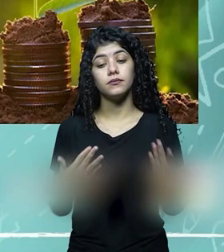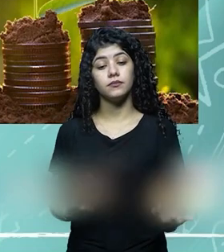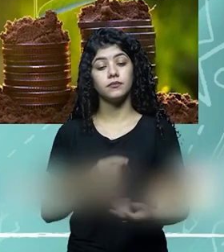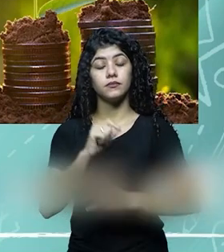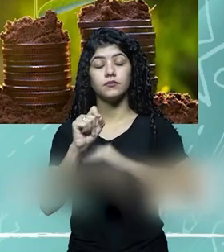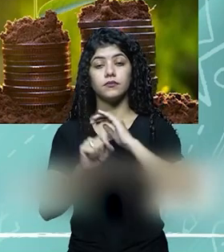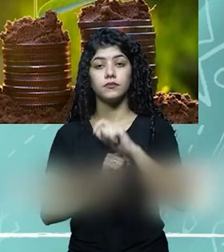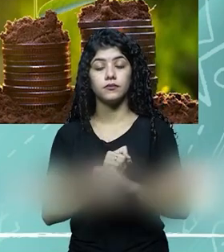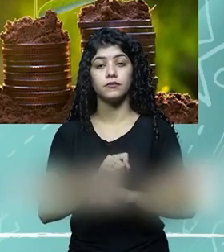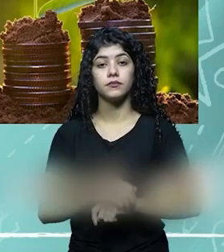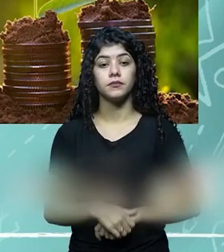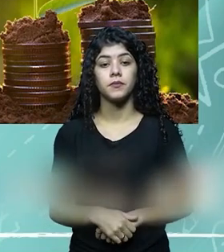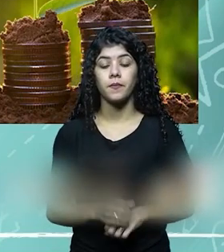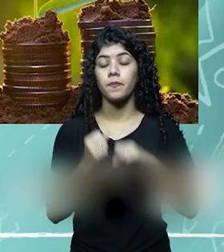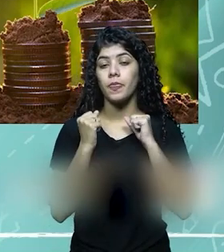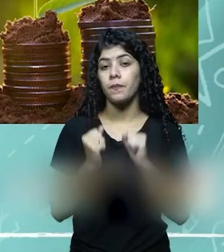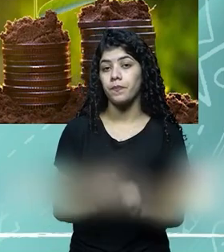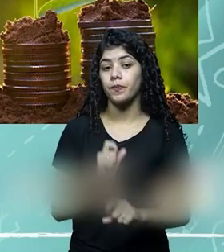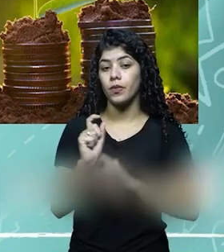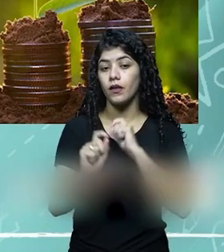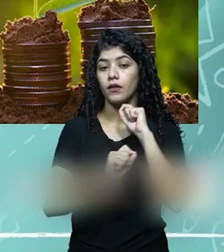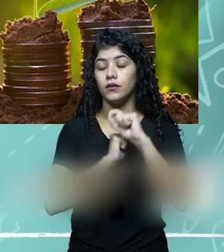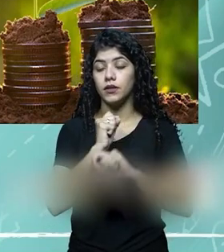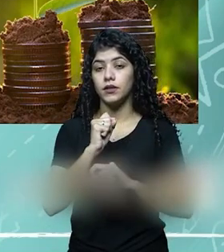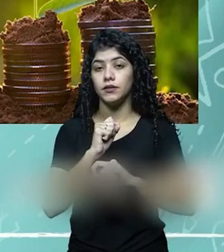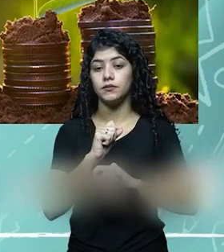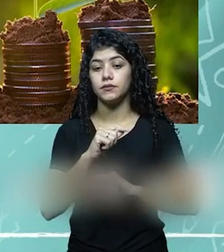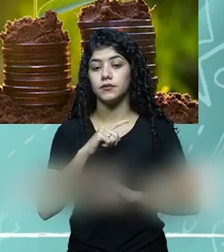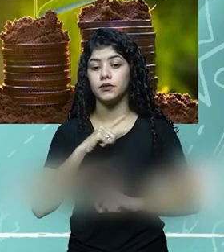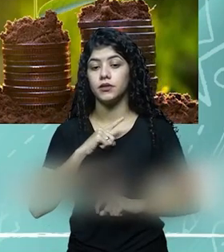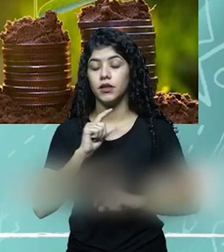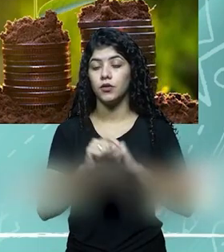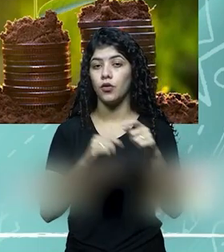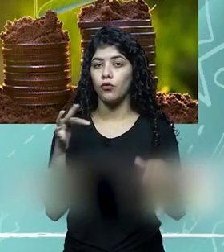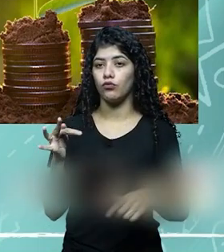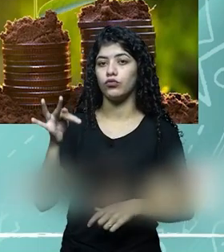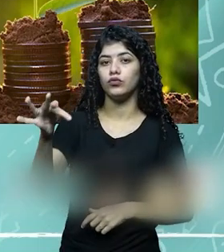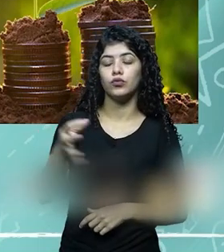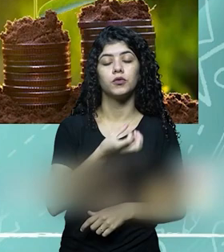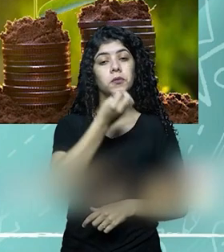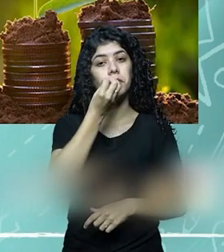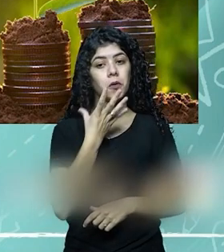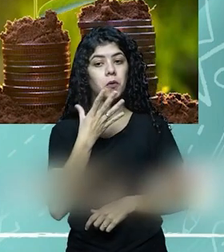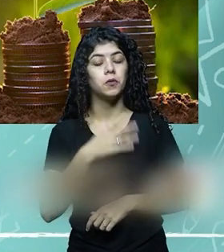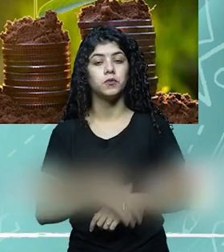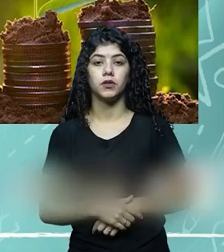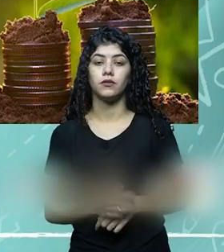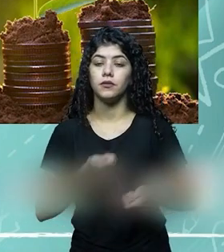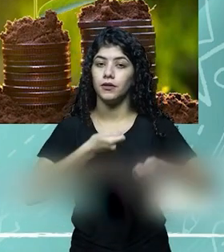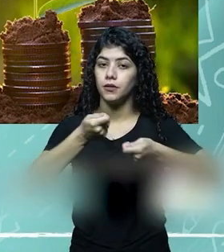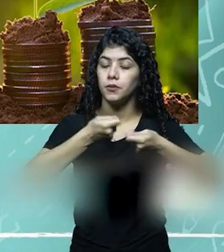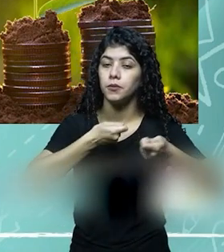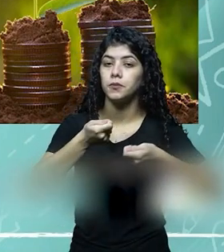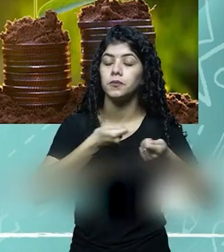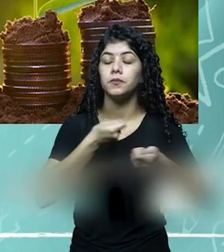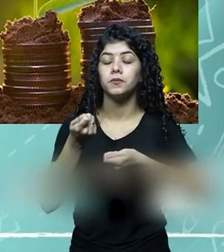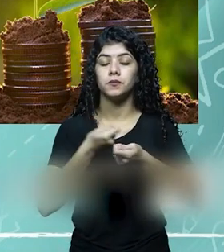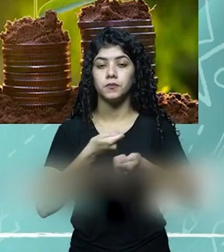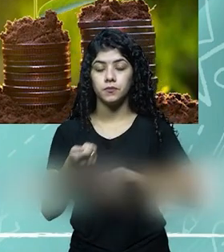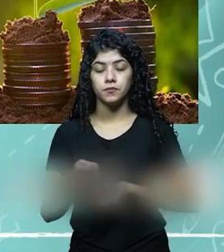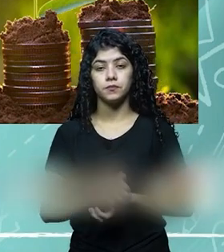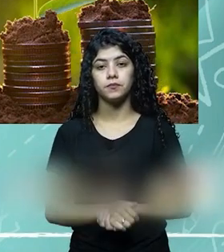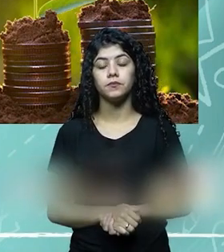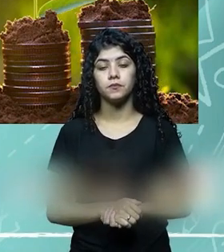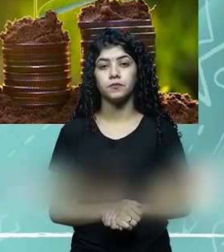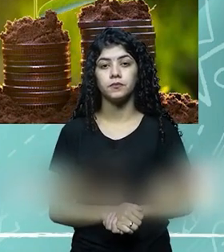esses ativos biológicos, eles podem o quê? Render benefícios futuros econômicos, benefícios